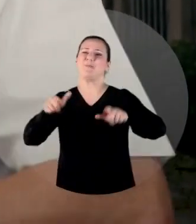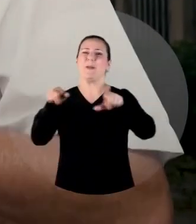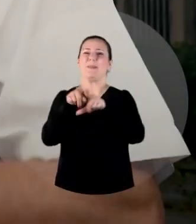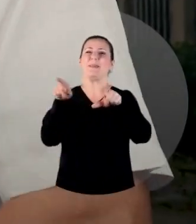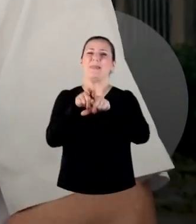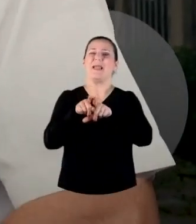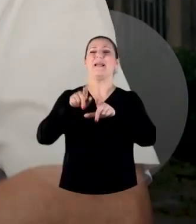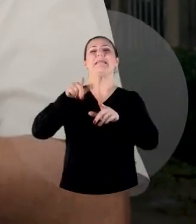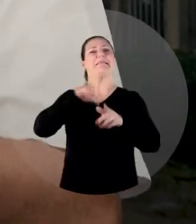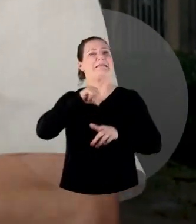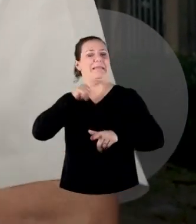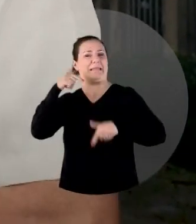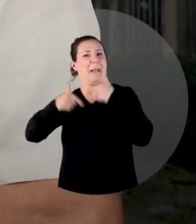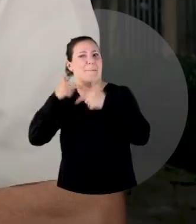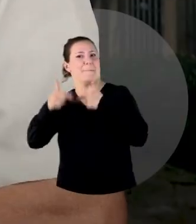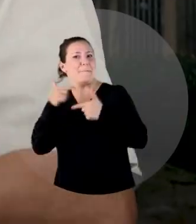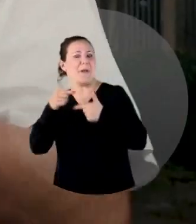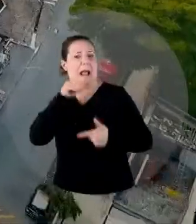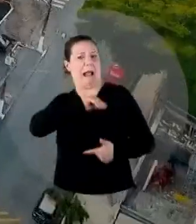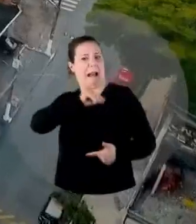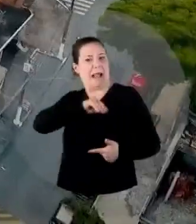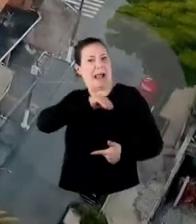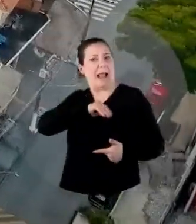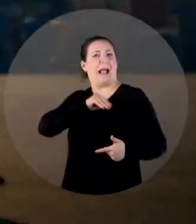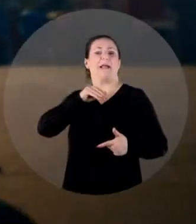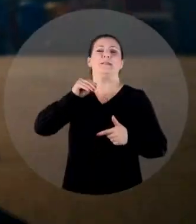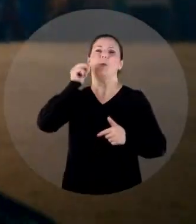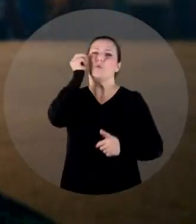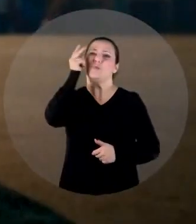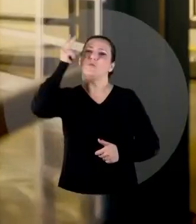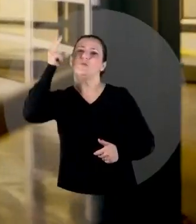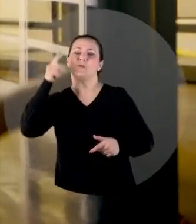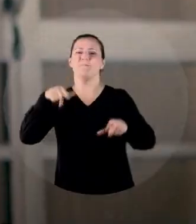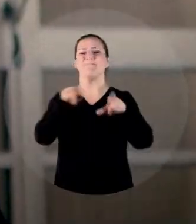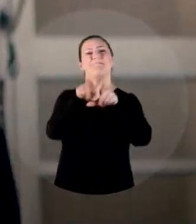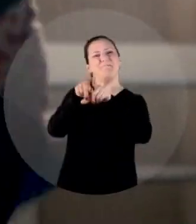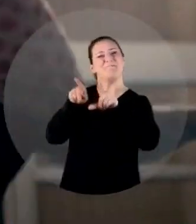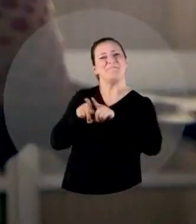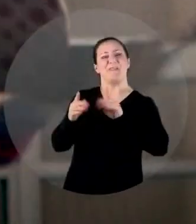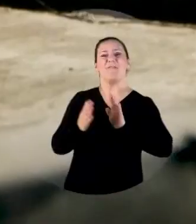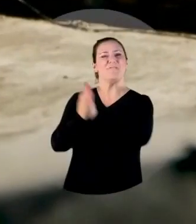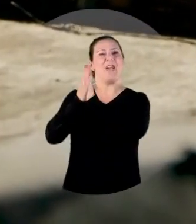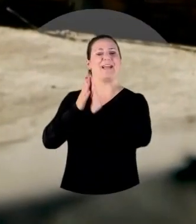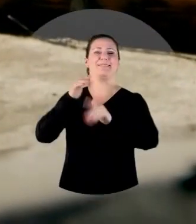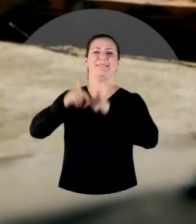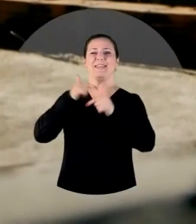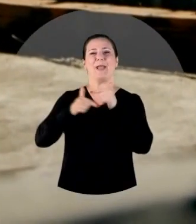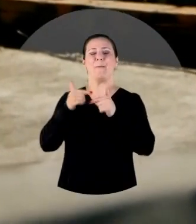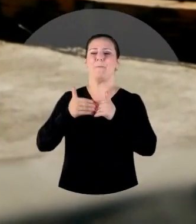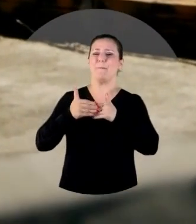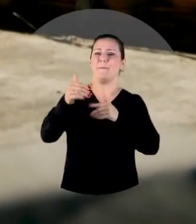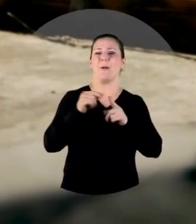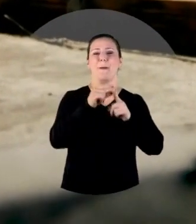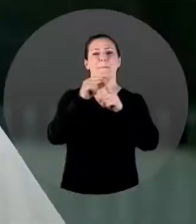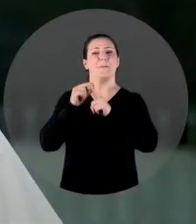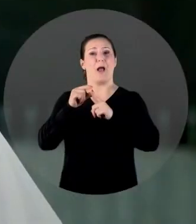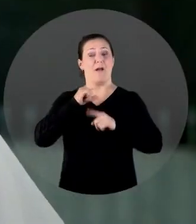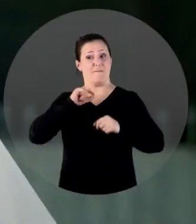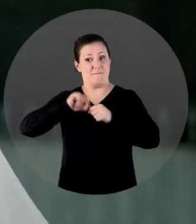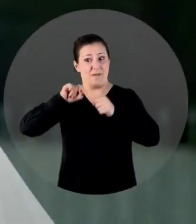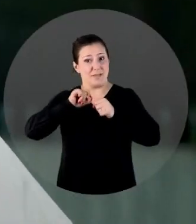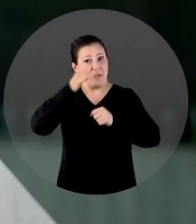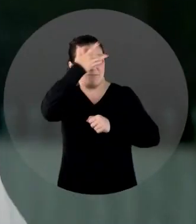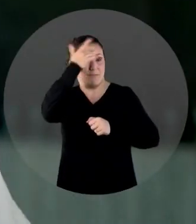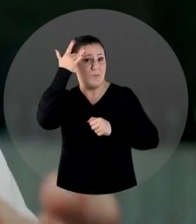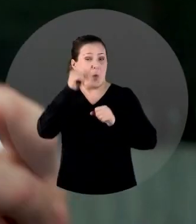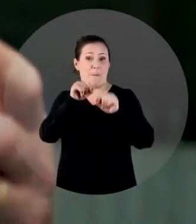gerar emprego, renda, produção cultural, frente do centro cultural. Frentes de trabalho a partir daqui do bairro. Você fazer